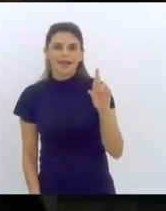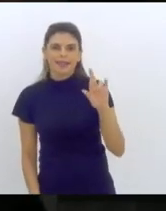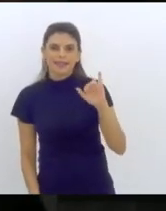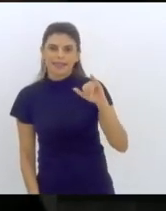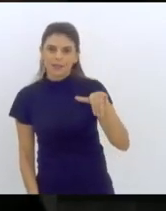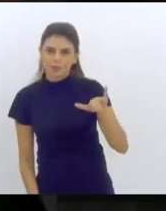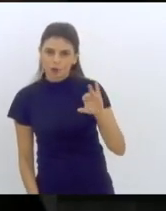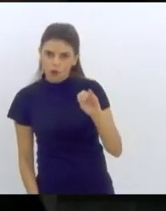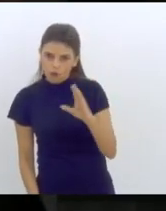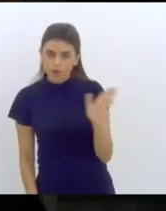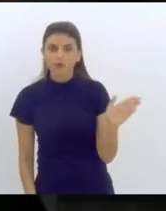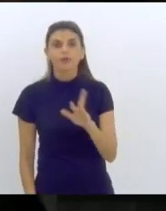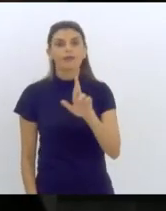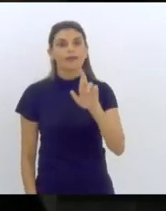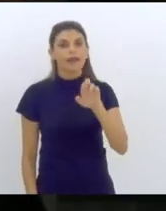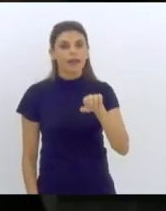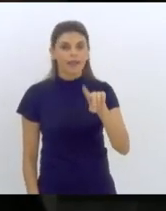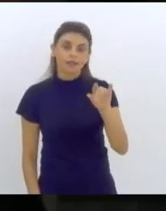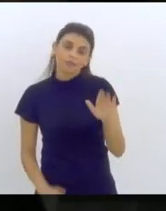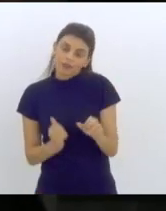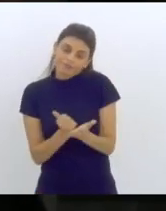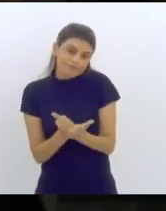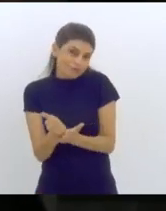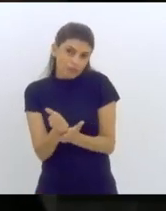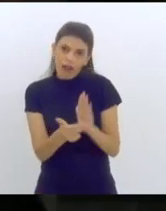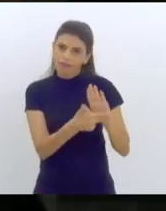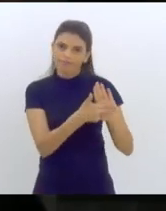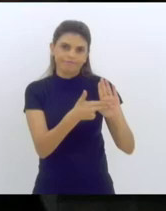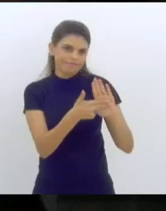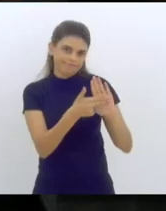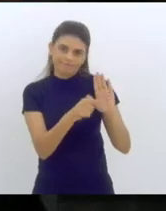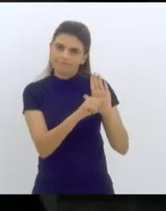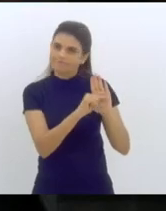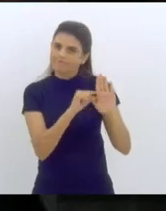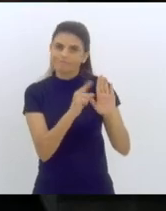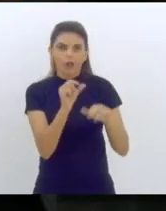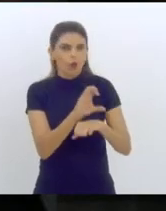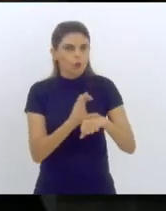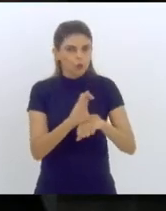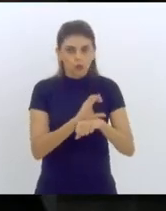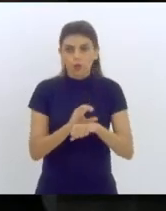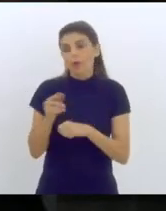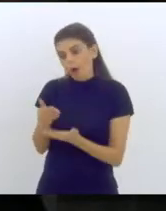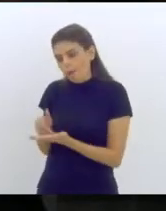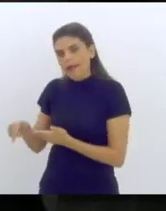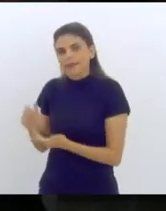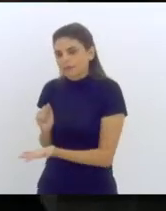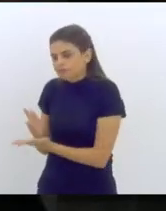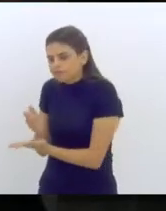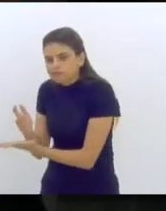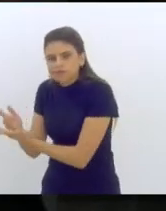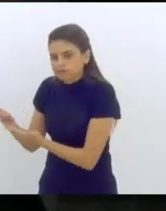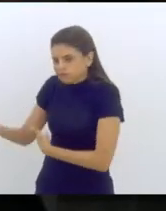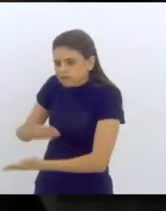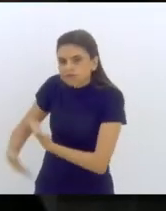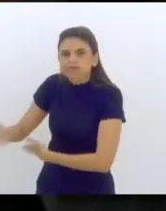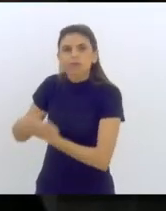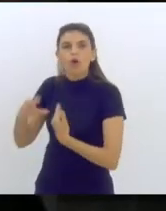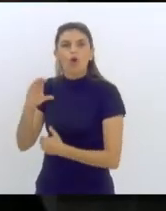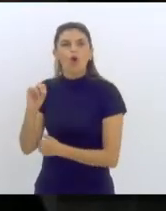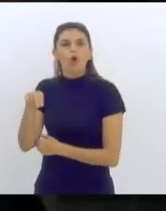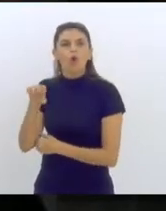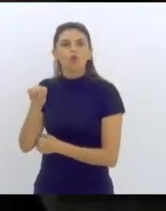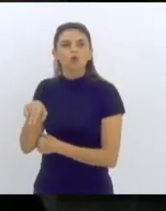emendas condicionais, se iniciar pelo consumo. O consumo vai tomar conta